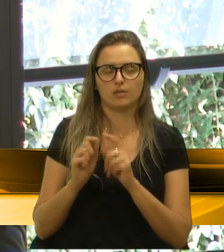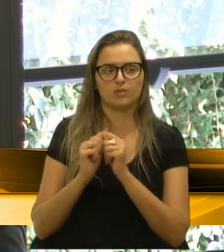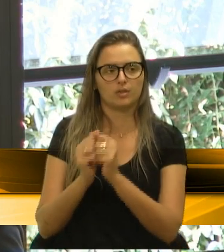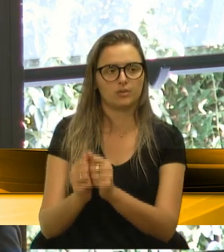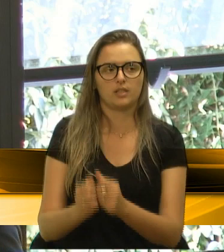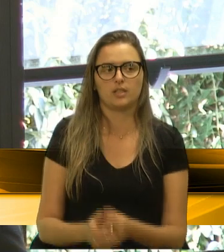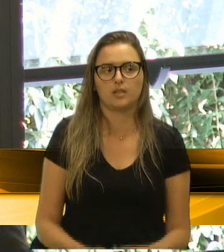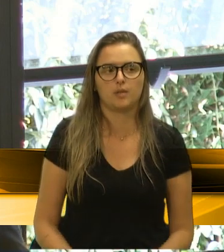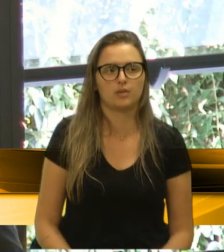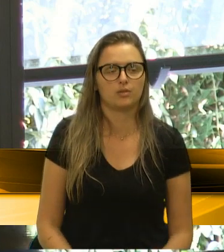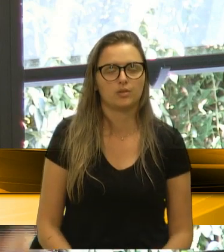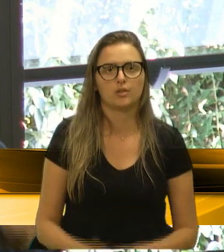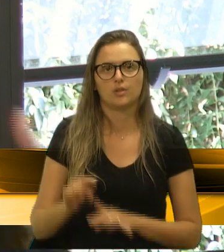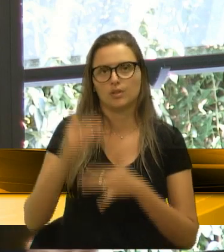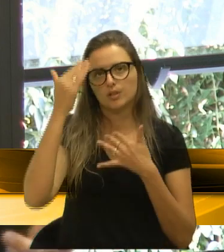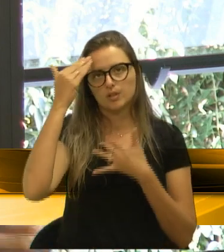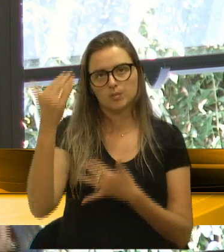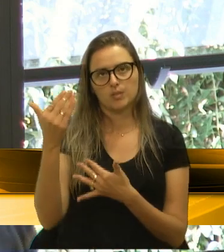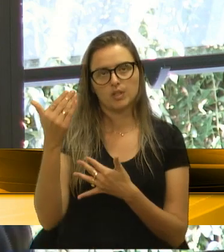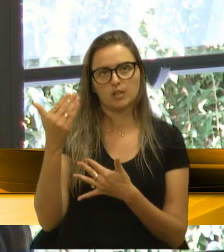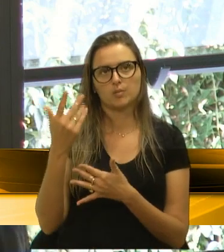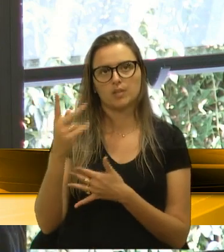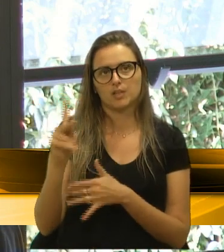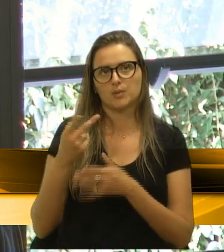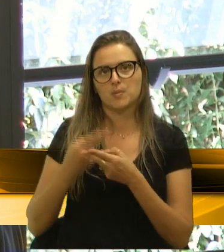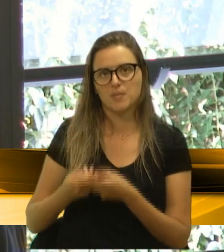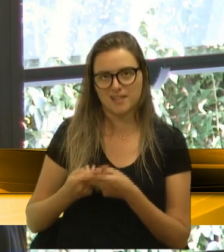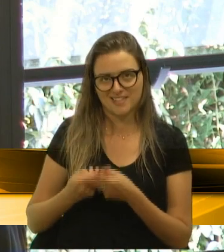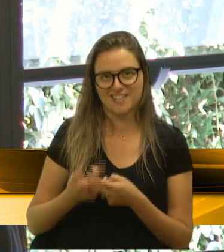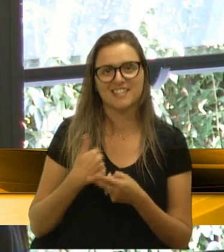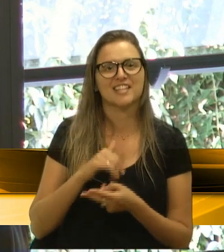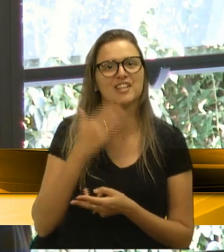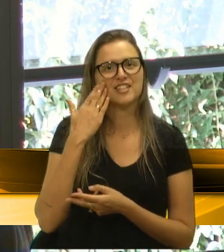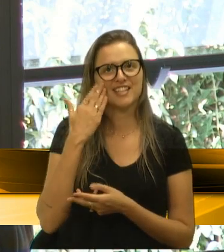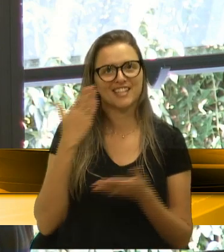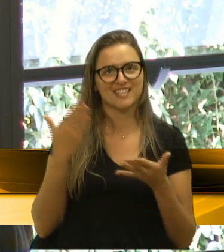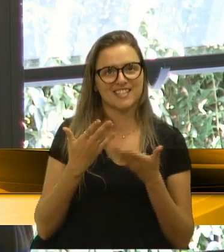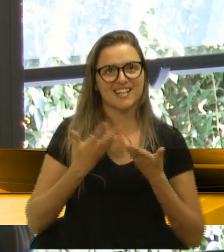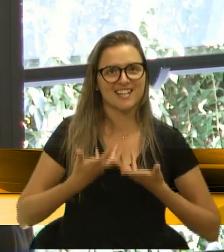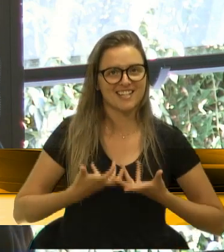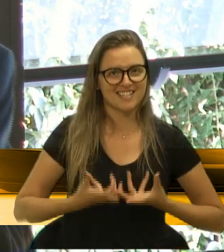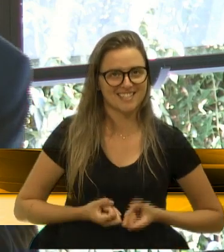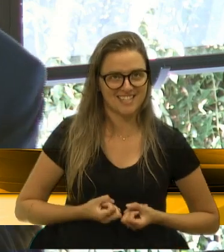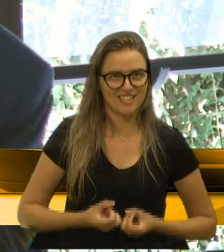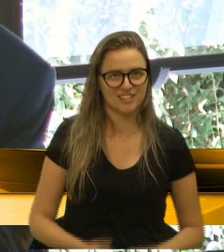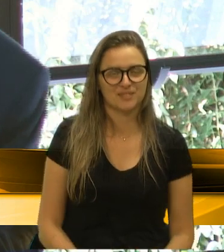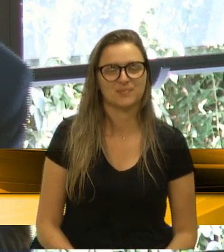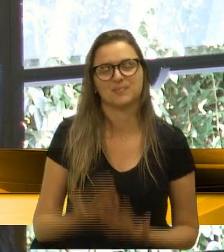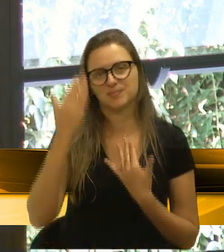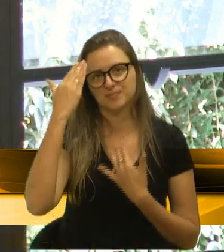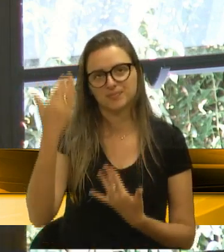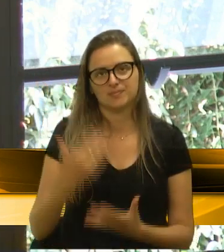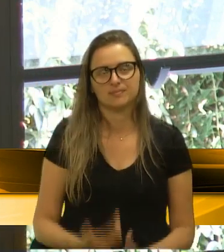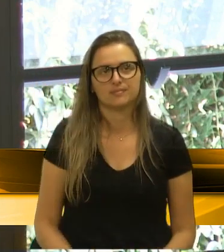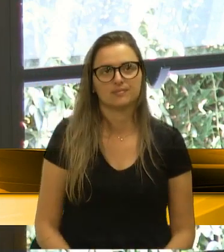é isso. Muito obrigado pela sua paciência, que eu sei que deve estar cansado já de estar aí conosco. Muito obrigado.